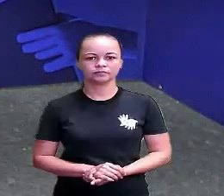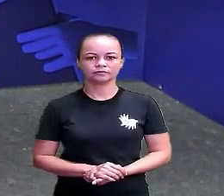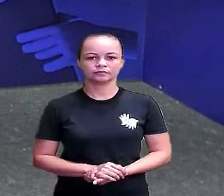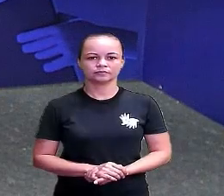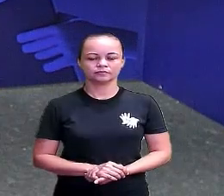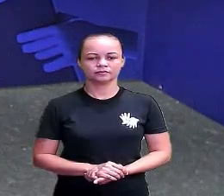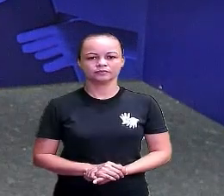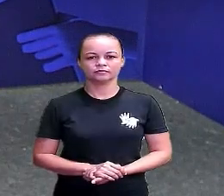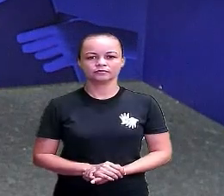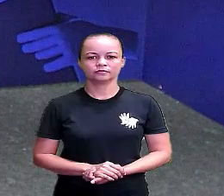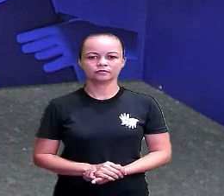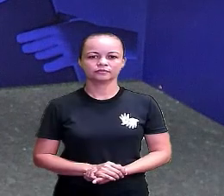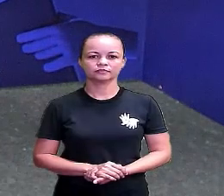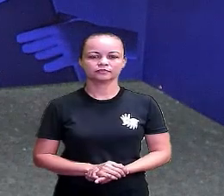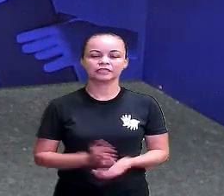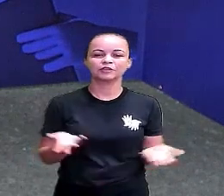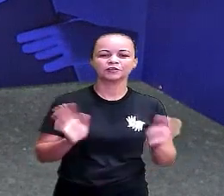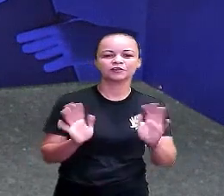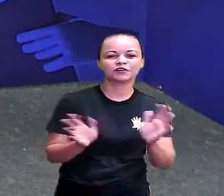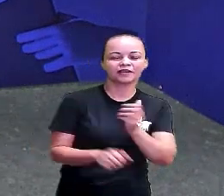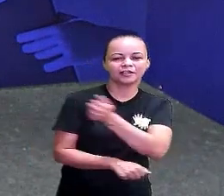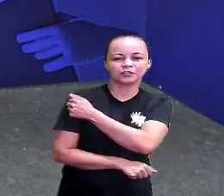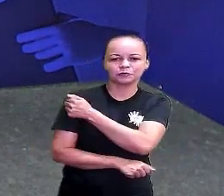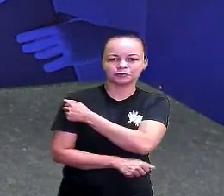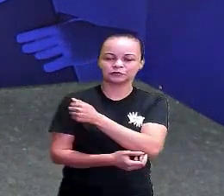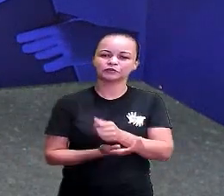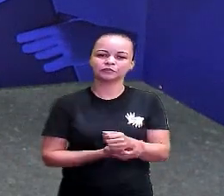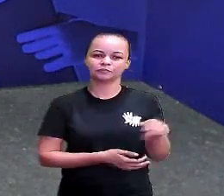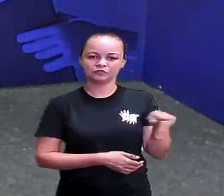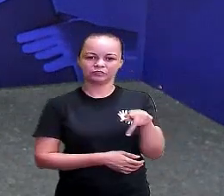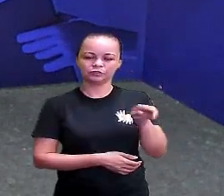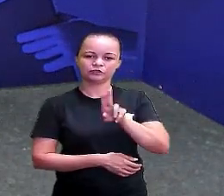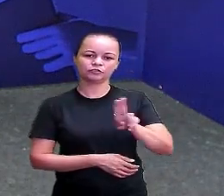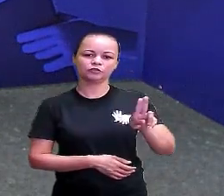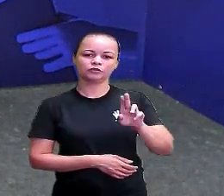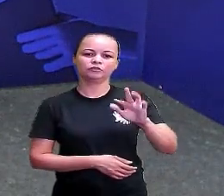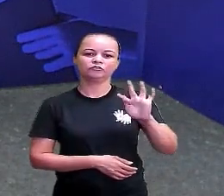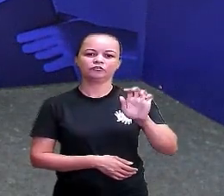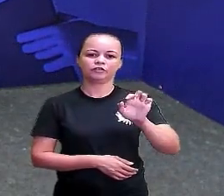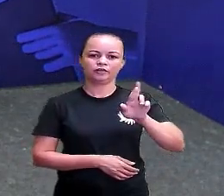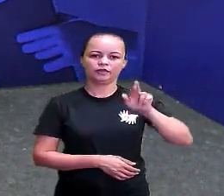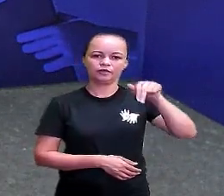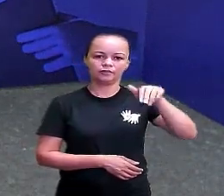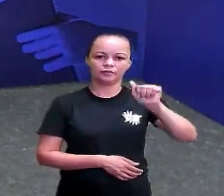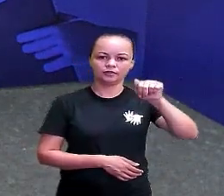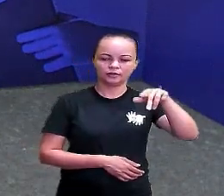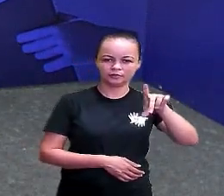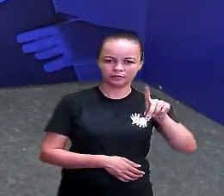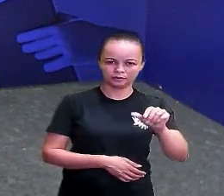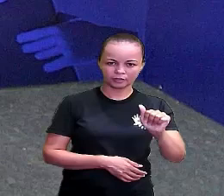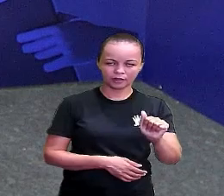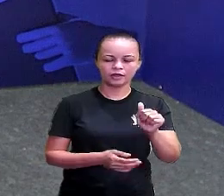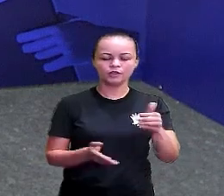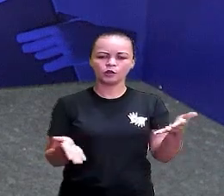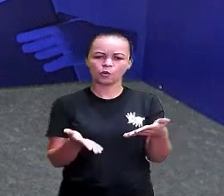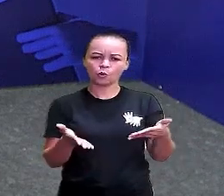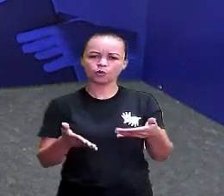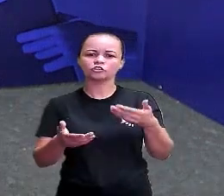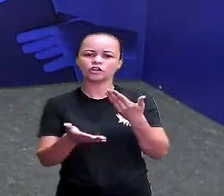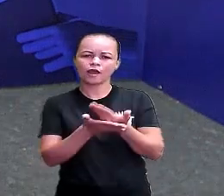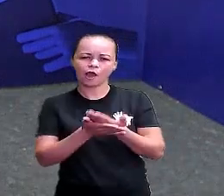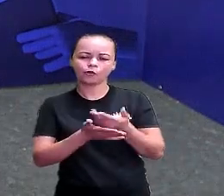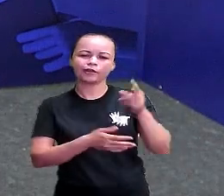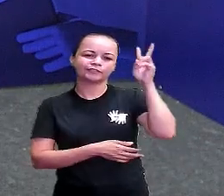Olá, pessoal! Eu sou a professora Fernanda e nós hoje vamos trabalhar na aula de História sobre